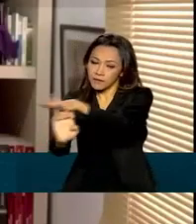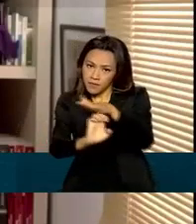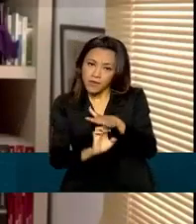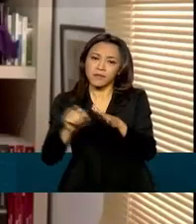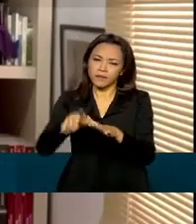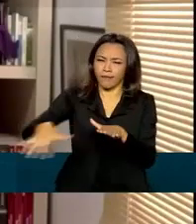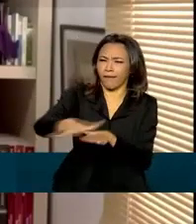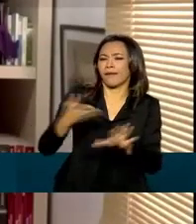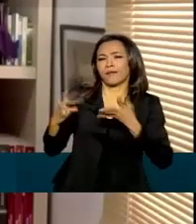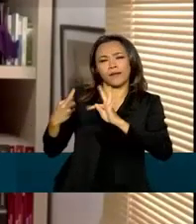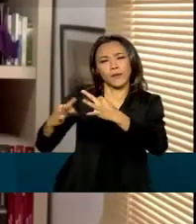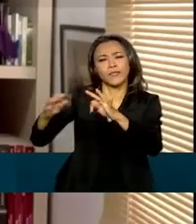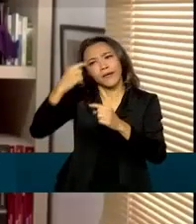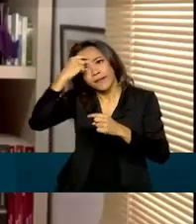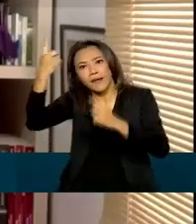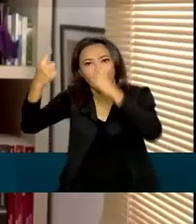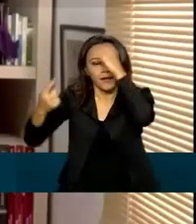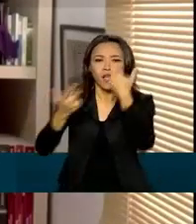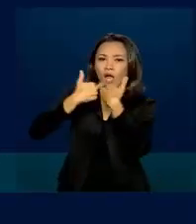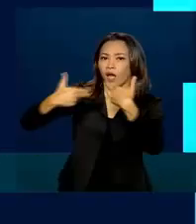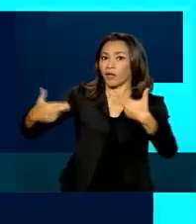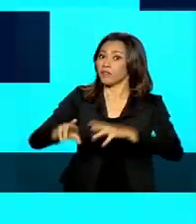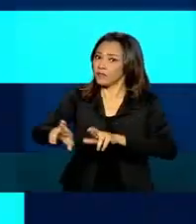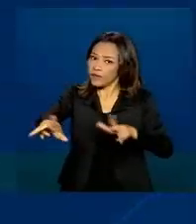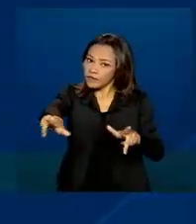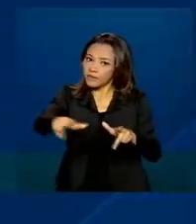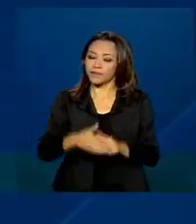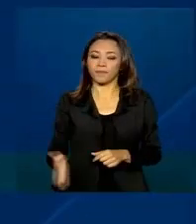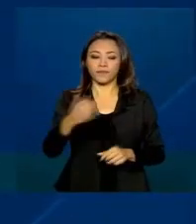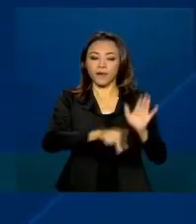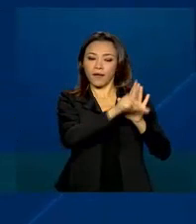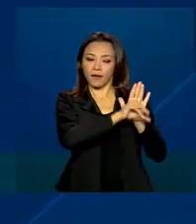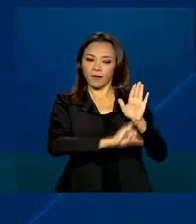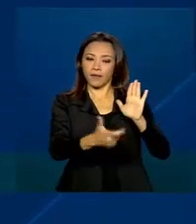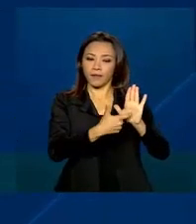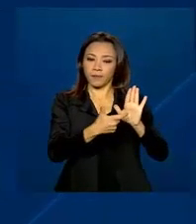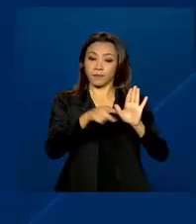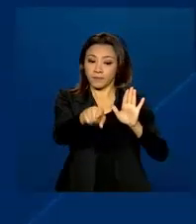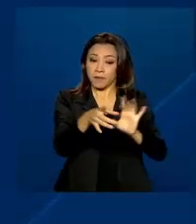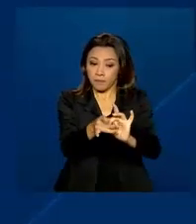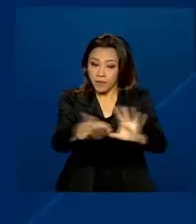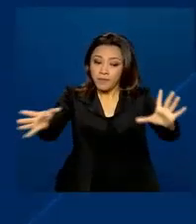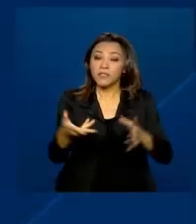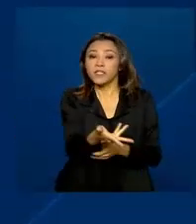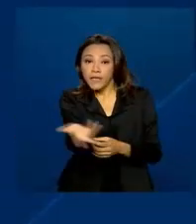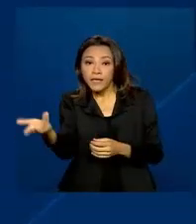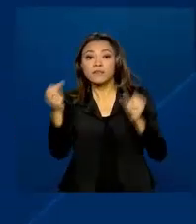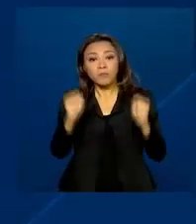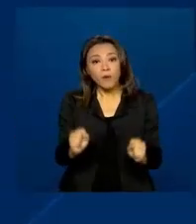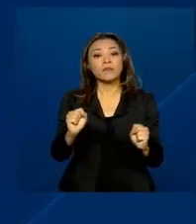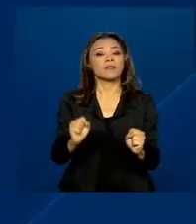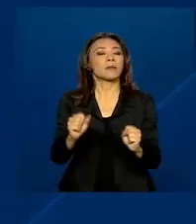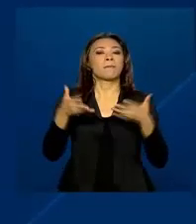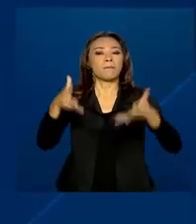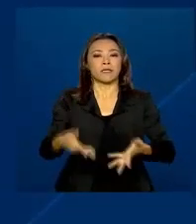e trabalham com uma ideia nova e diferente. O marco legal permite que startups possam participar de licitação pública.